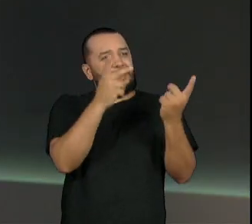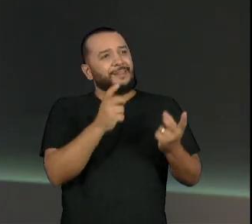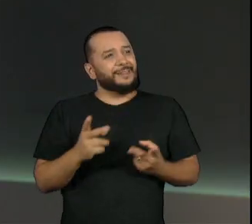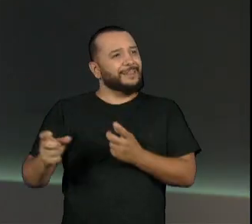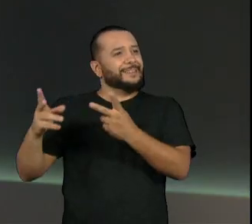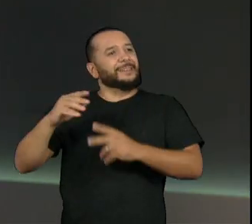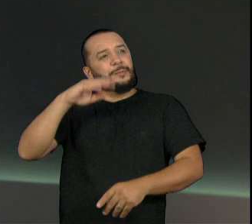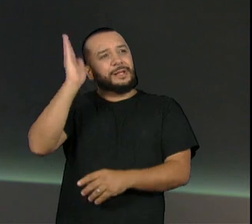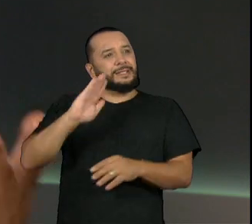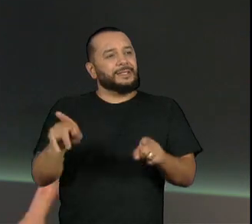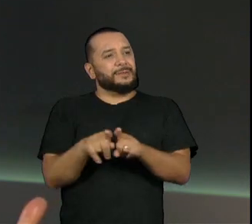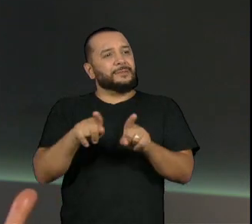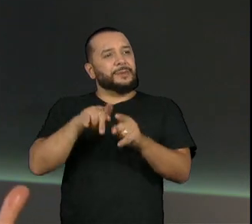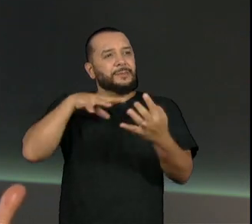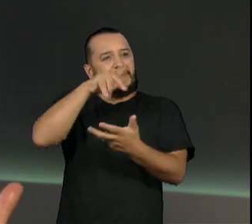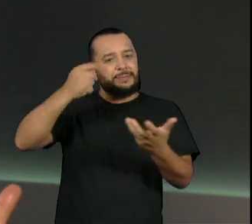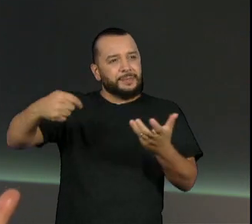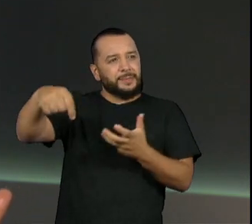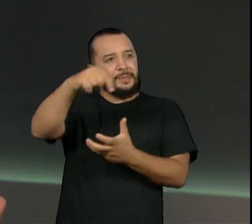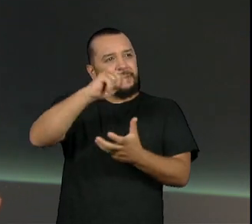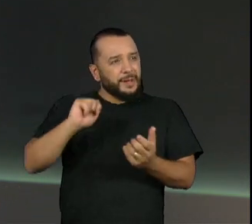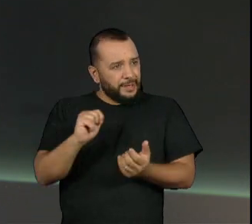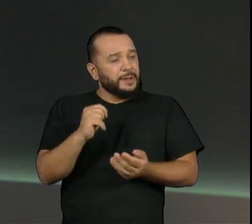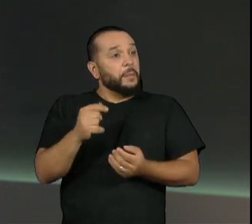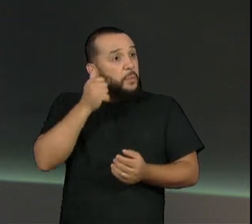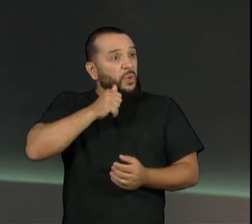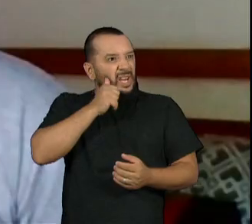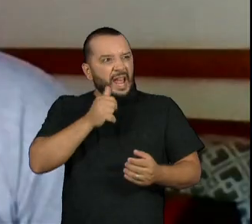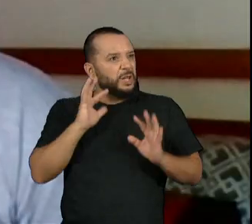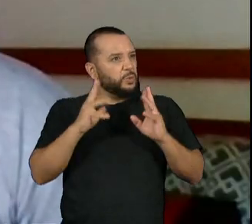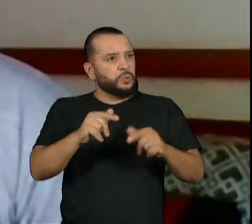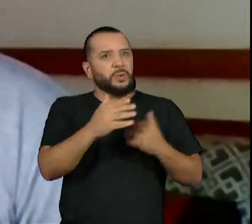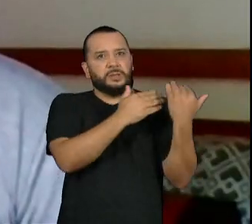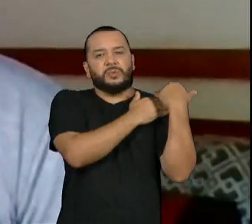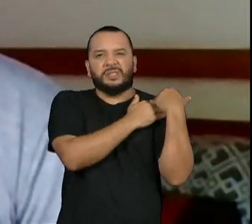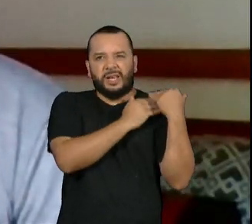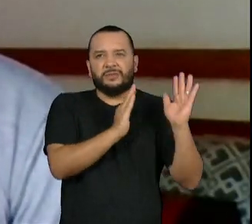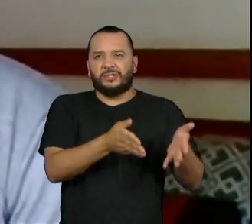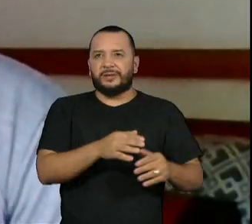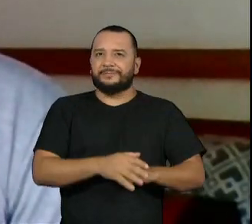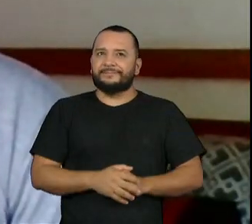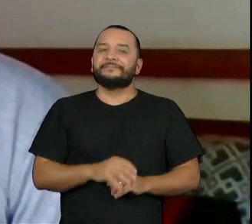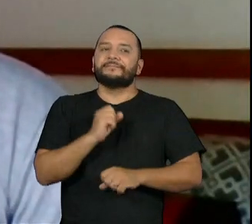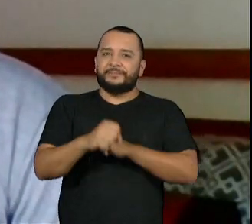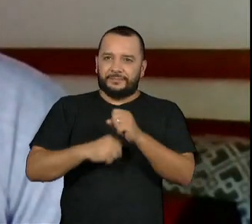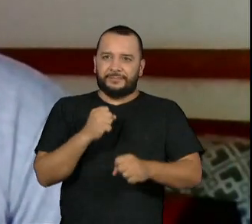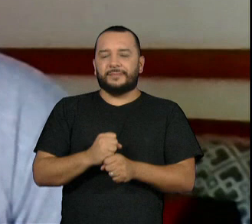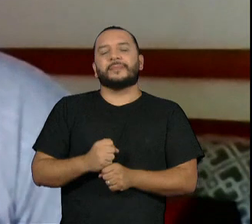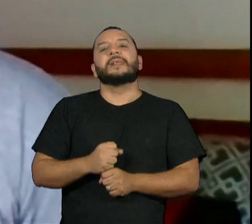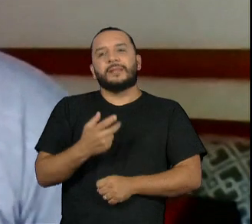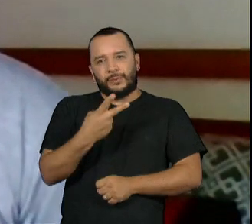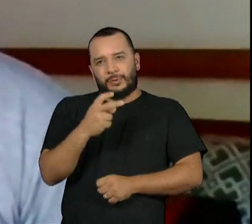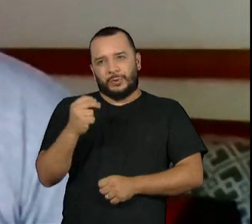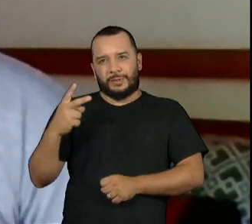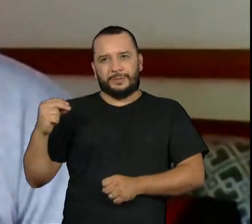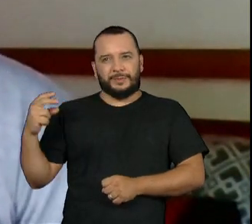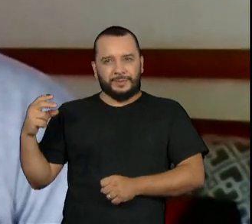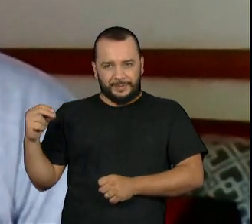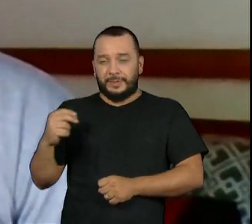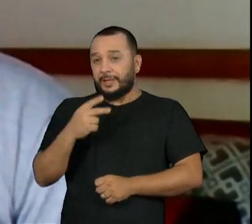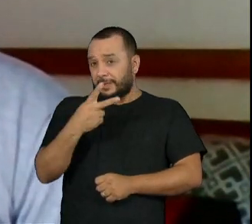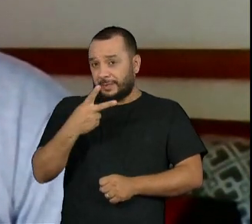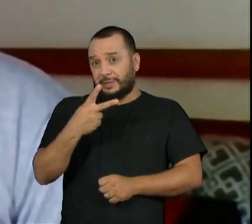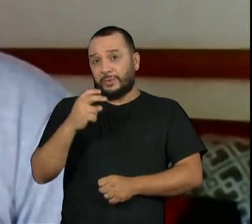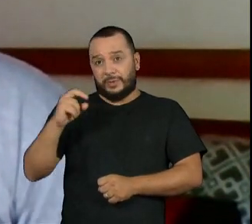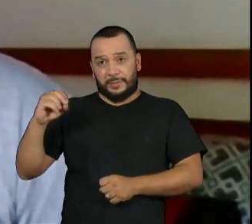floresta e ainda por cima com o protagonismo das mulheres, né? No ano 2000, em parceria com o Iza, nós tínhamos lançado